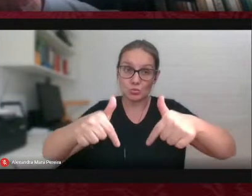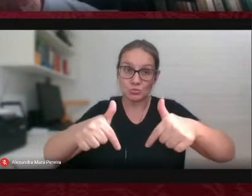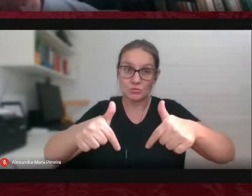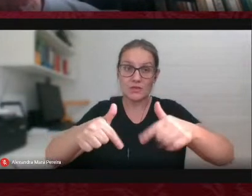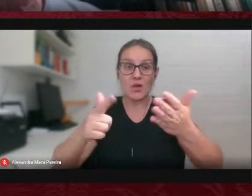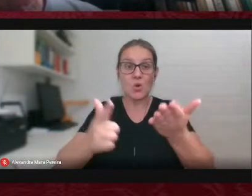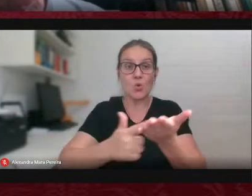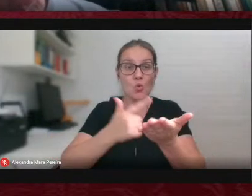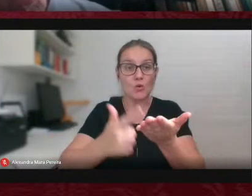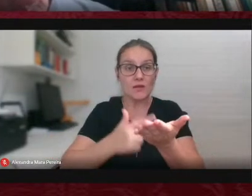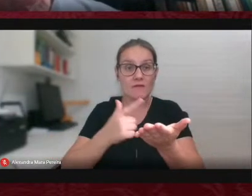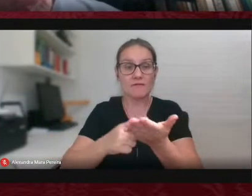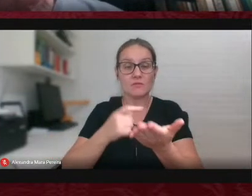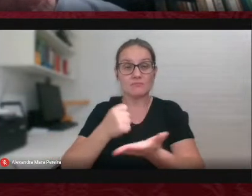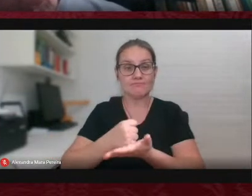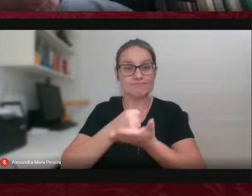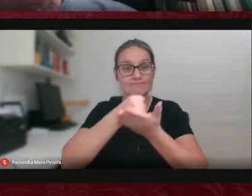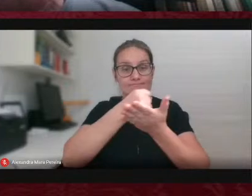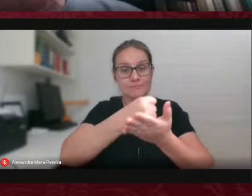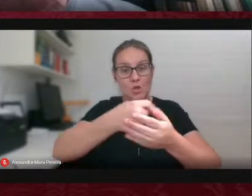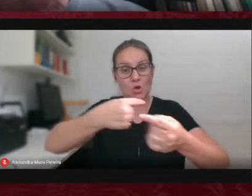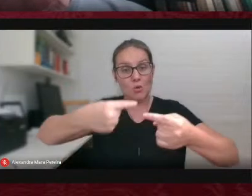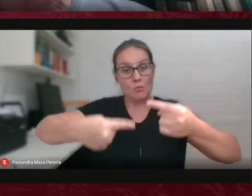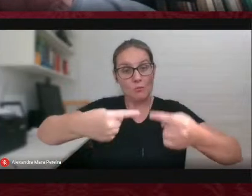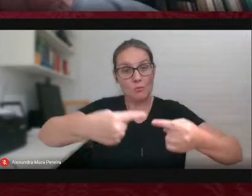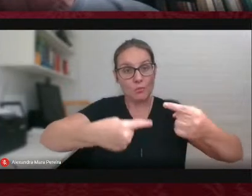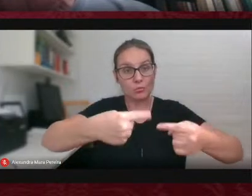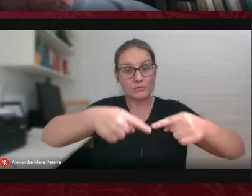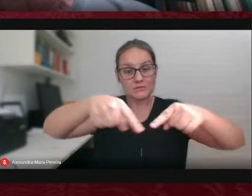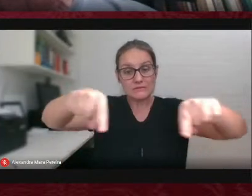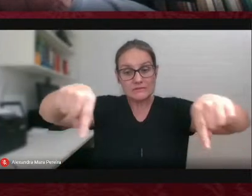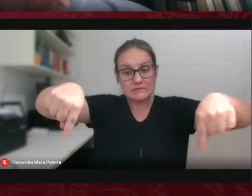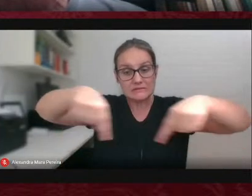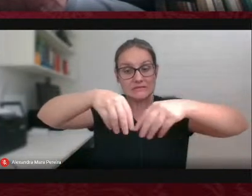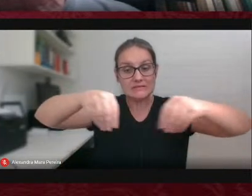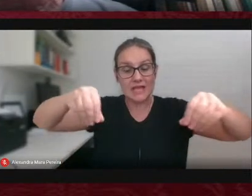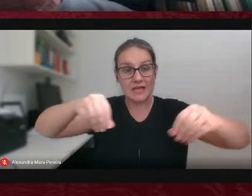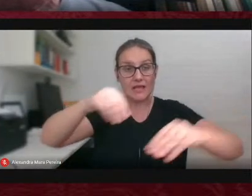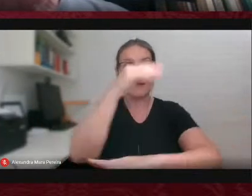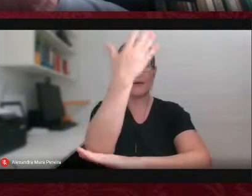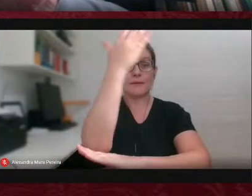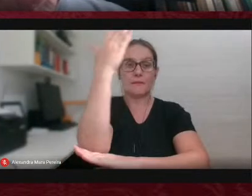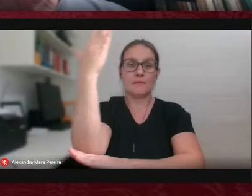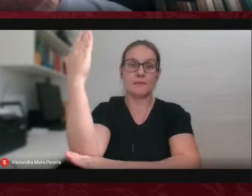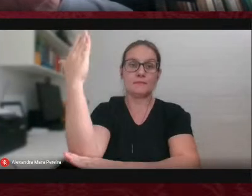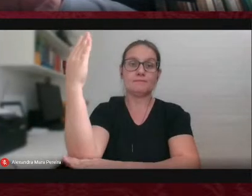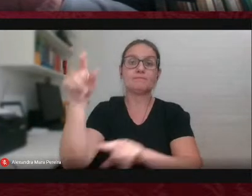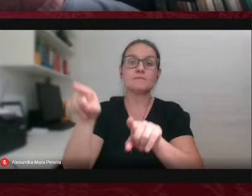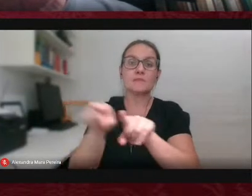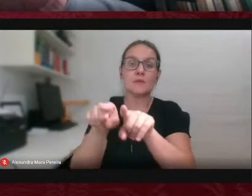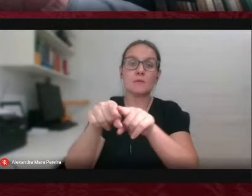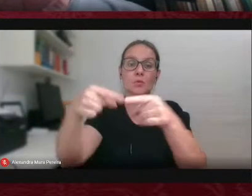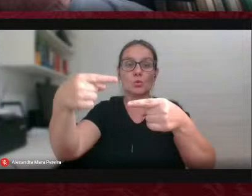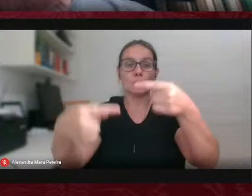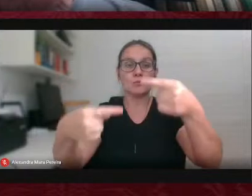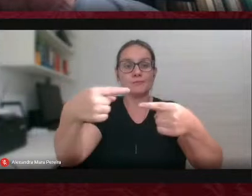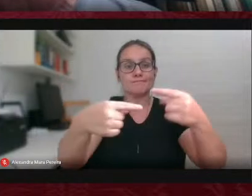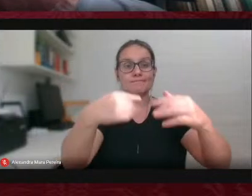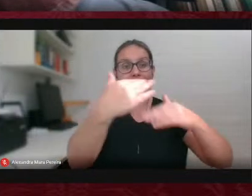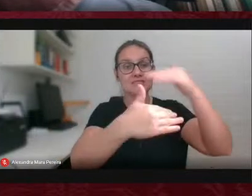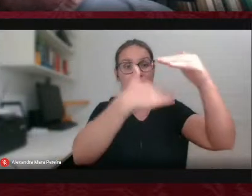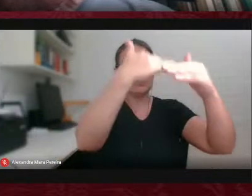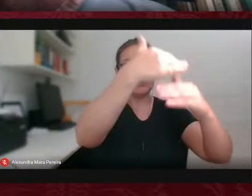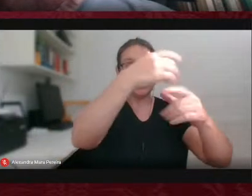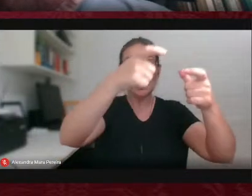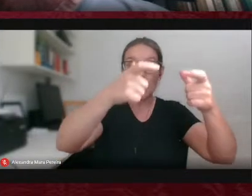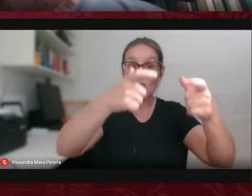relevante aporte para a política de gestão territorial e ambiental em terras indígenas, bem como para discussões sobre o desenvolvimento regional